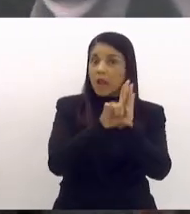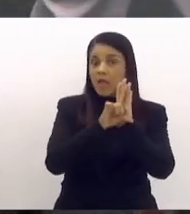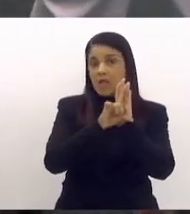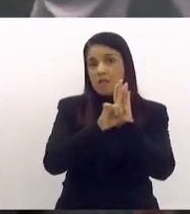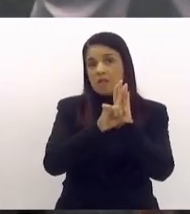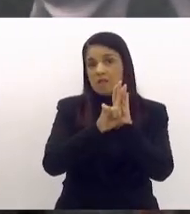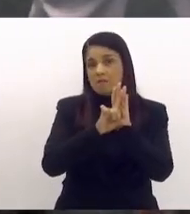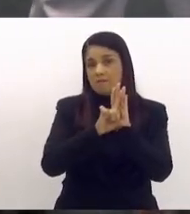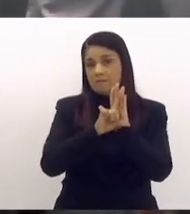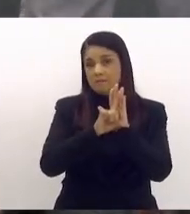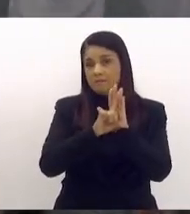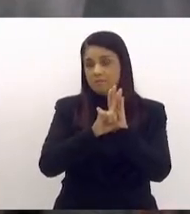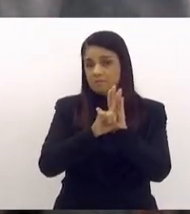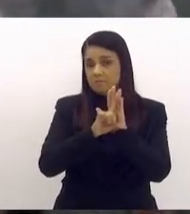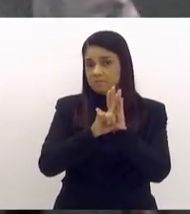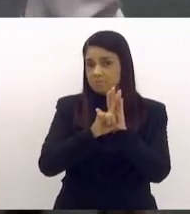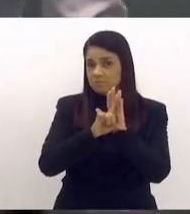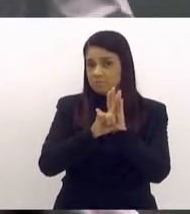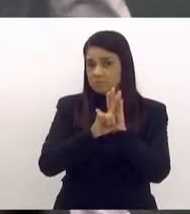deputada Élica,